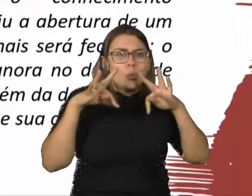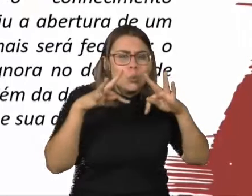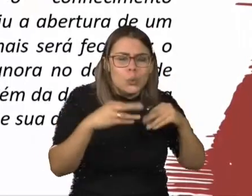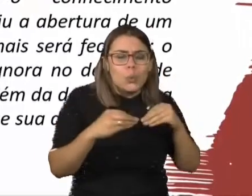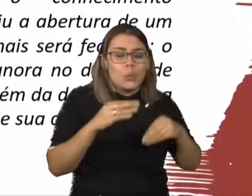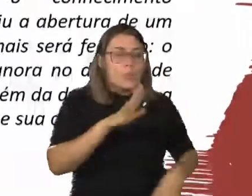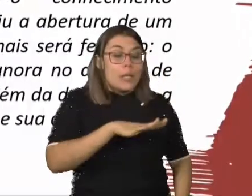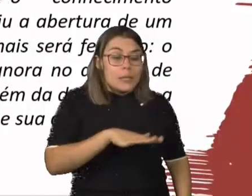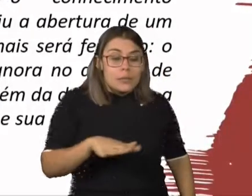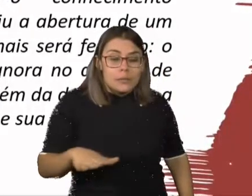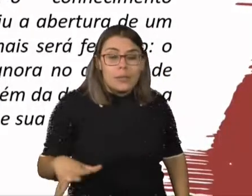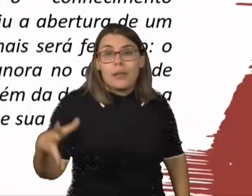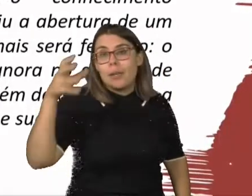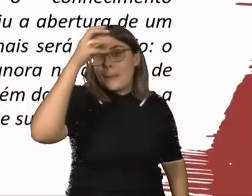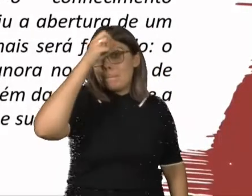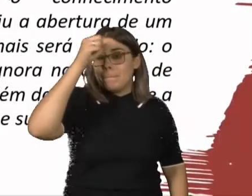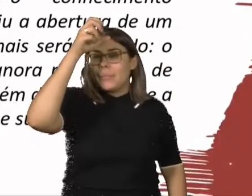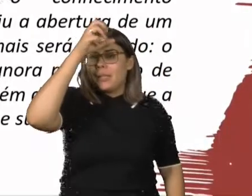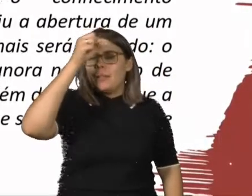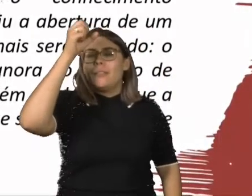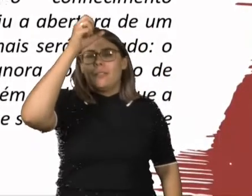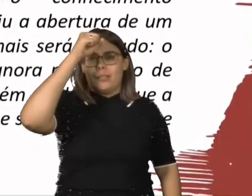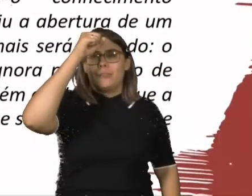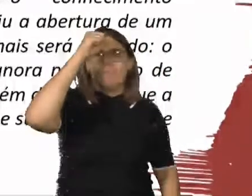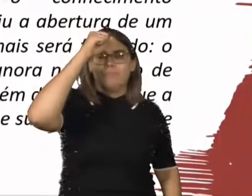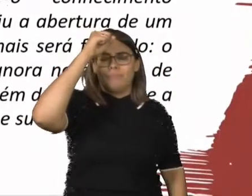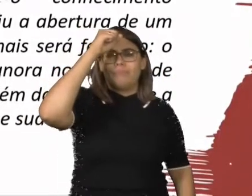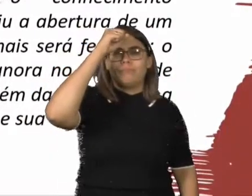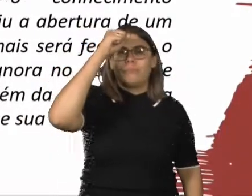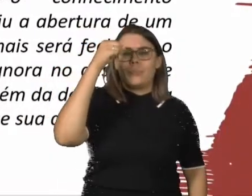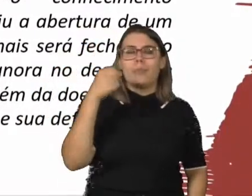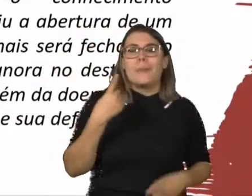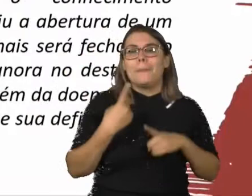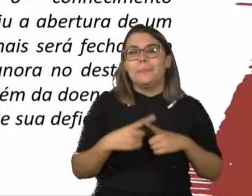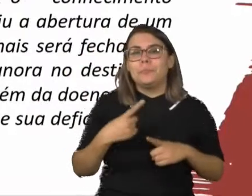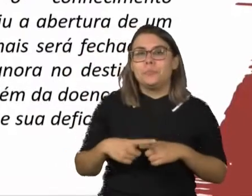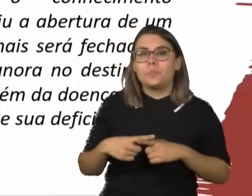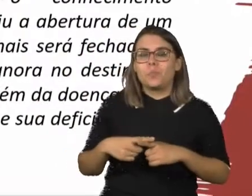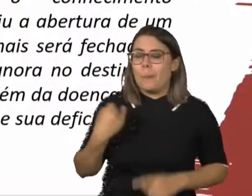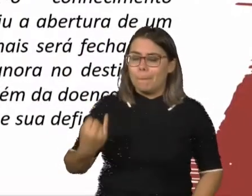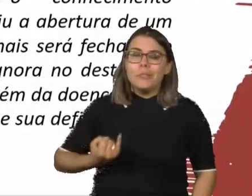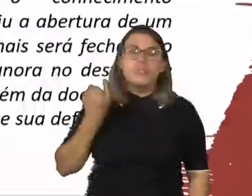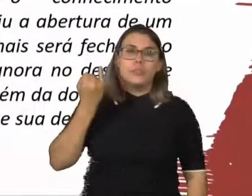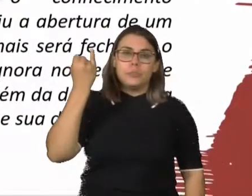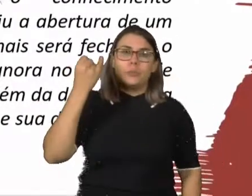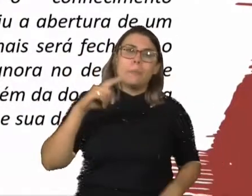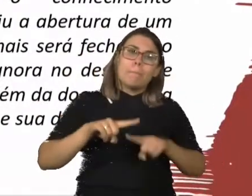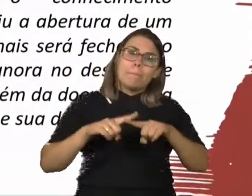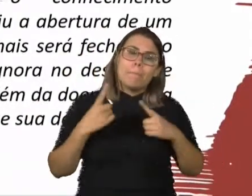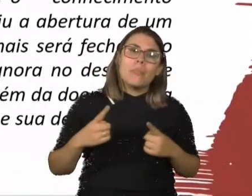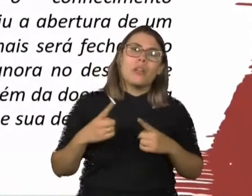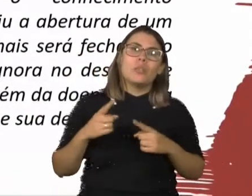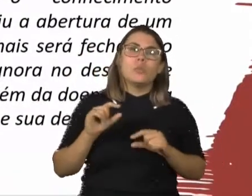operações, todas essas intervenções, que a gente chama de intervenções operacionais, elas são importantes, mas a